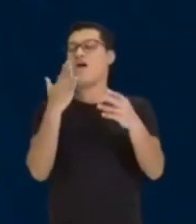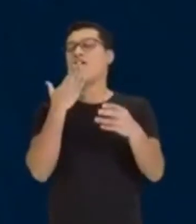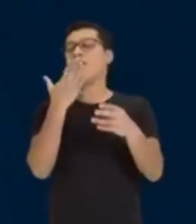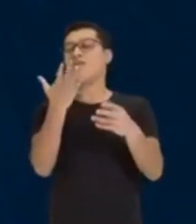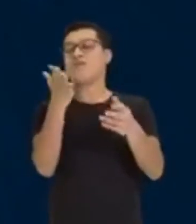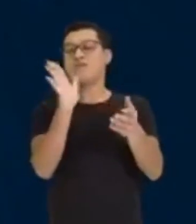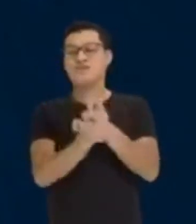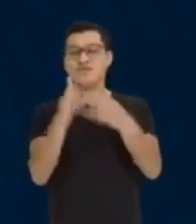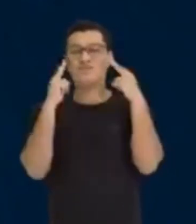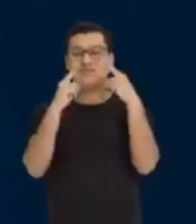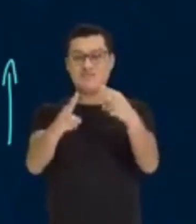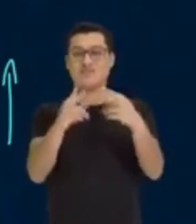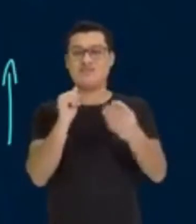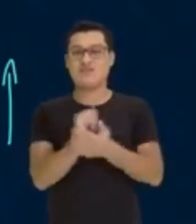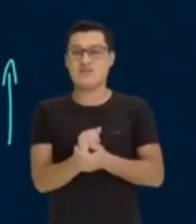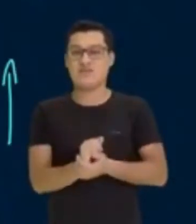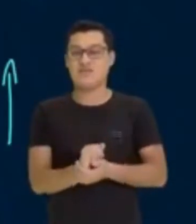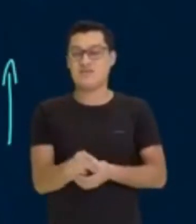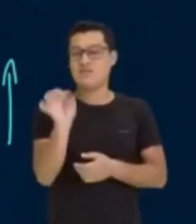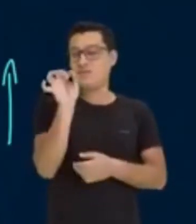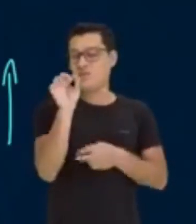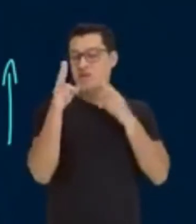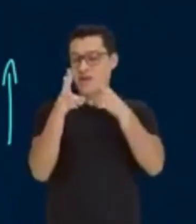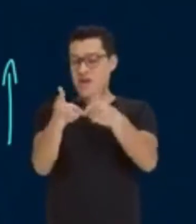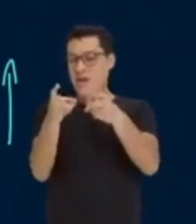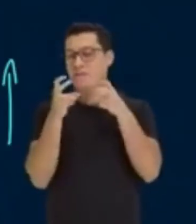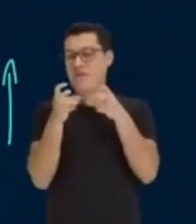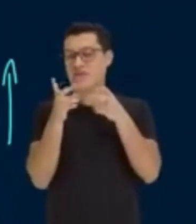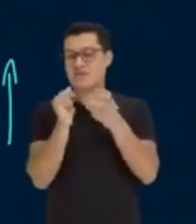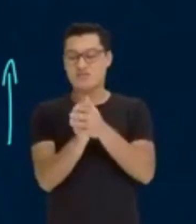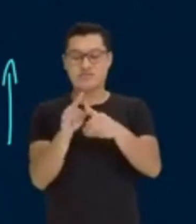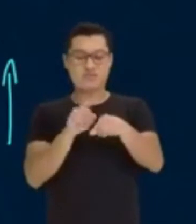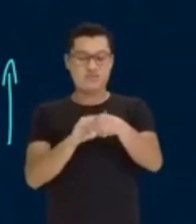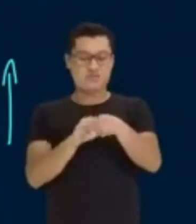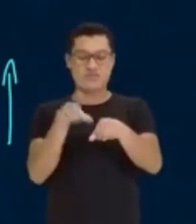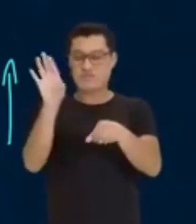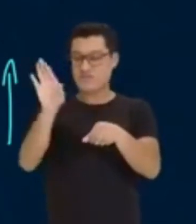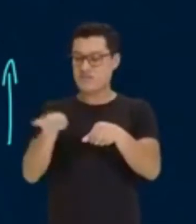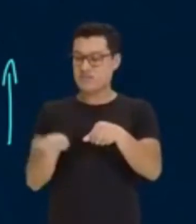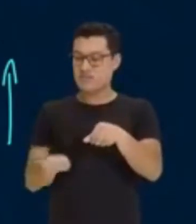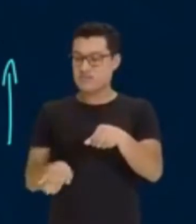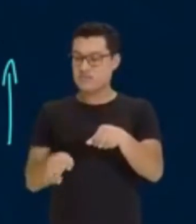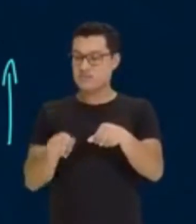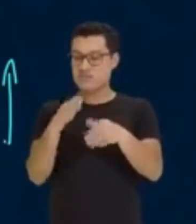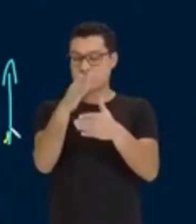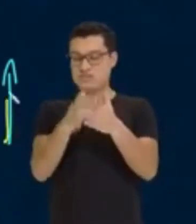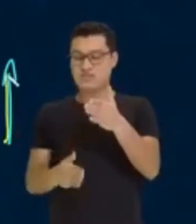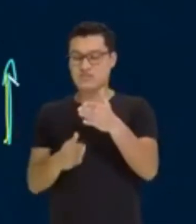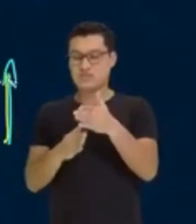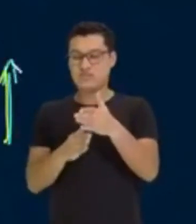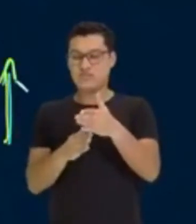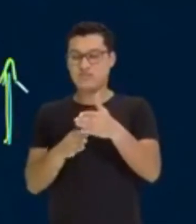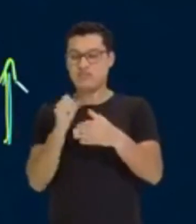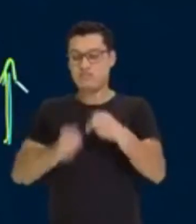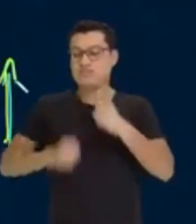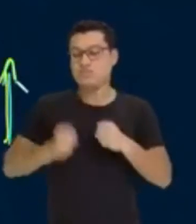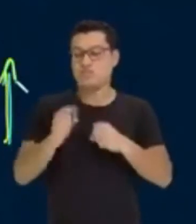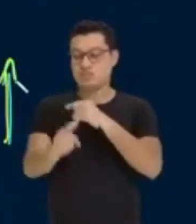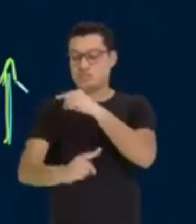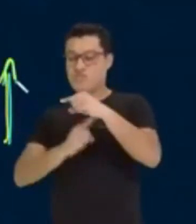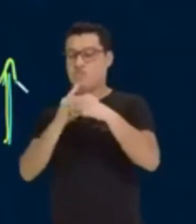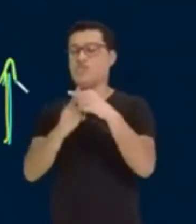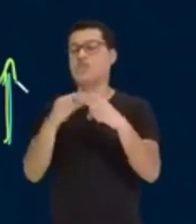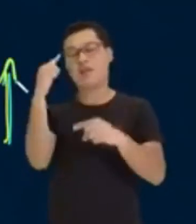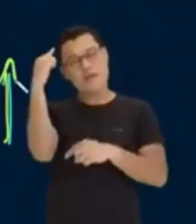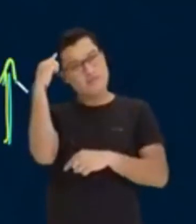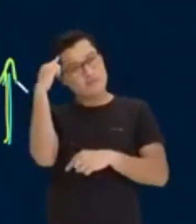distância aumenta, o tempo aumenta. Aqui a gente percebeu que o tempo caiu pela metade, a velocidade teve que aumentar. E é isso que tu está